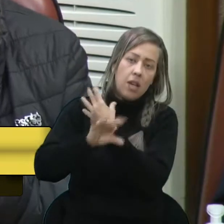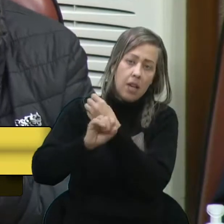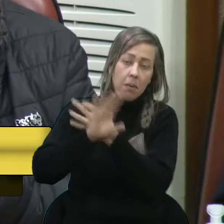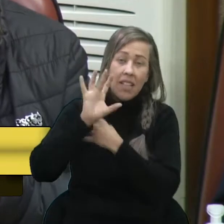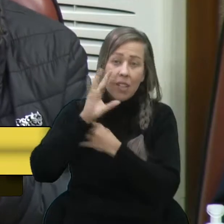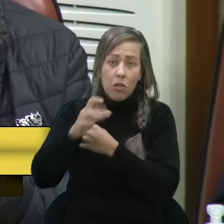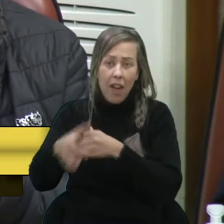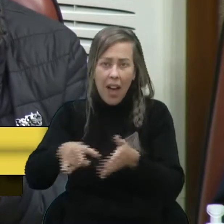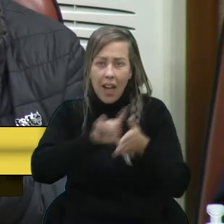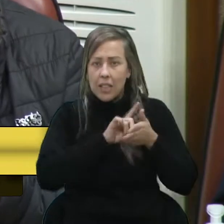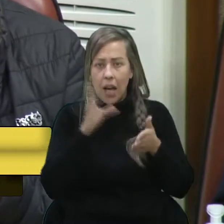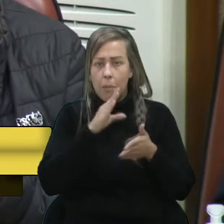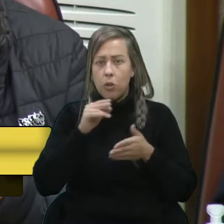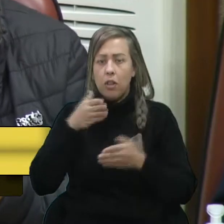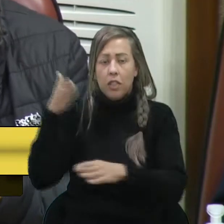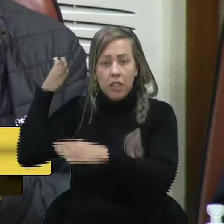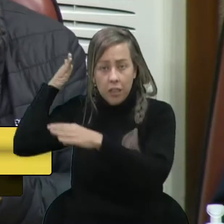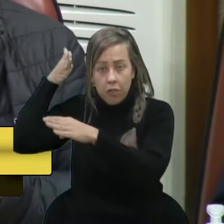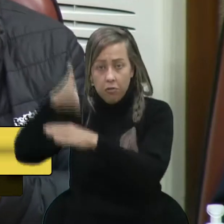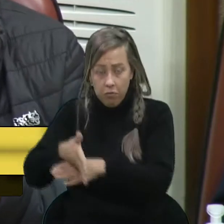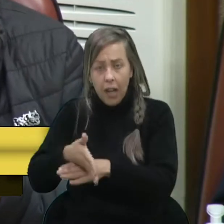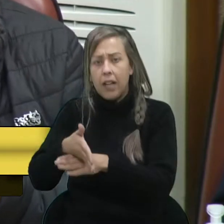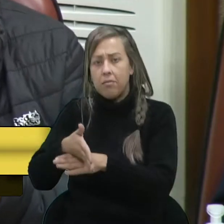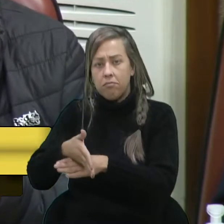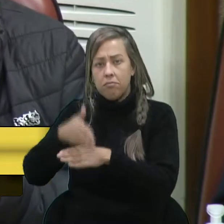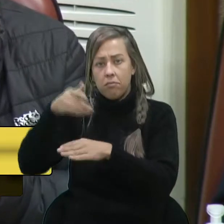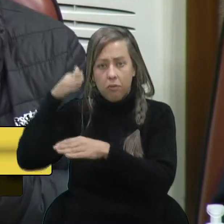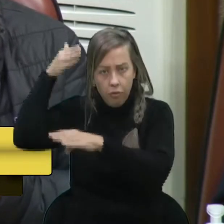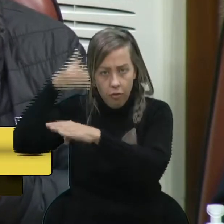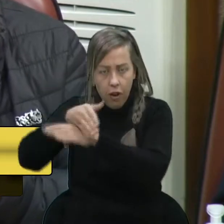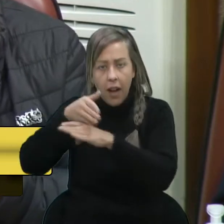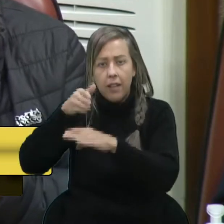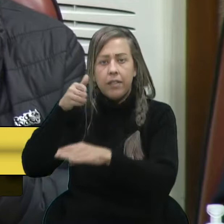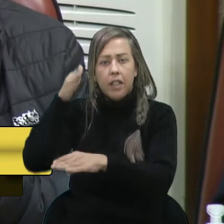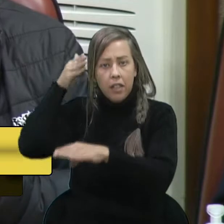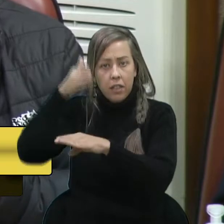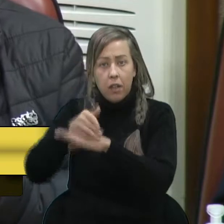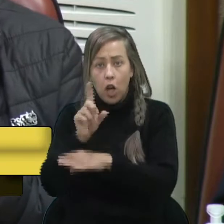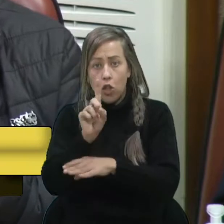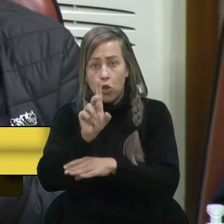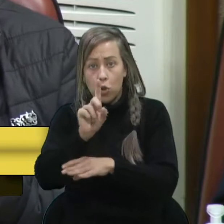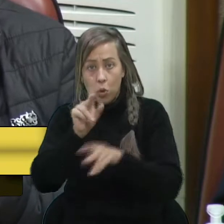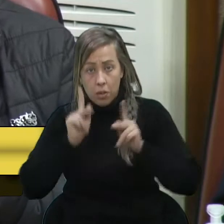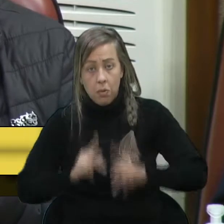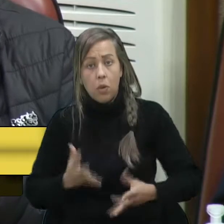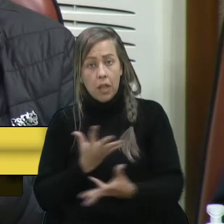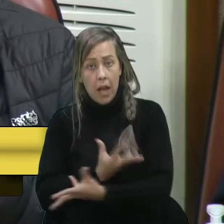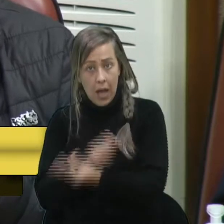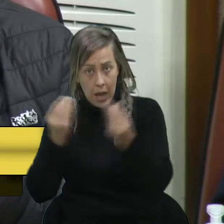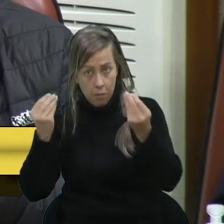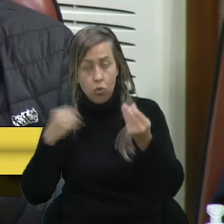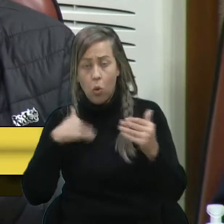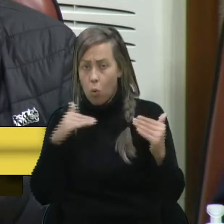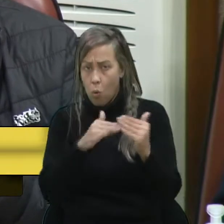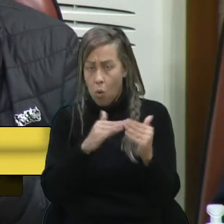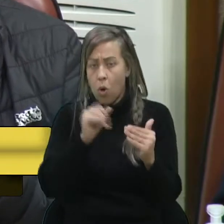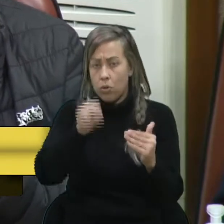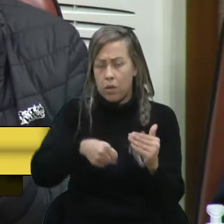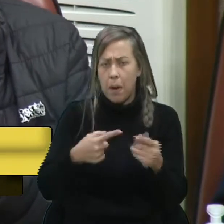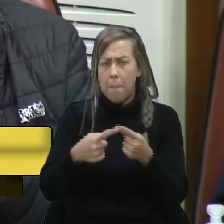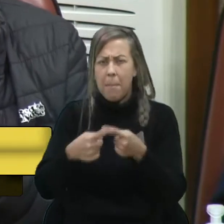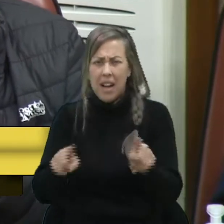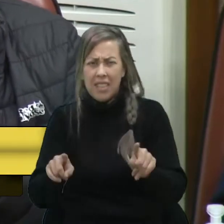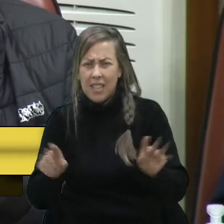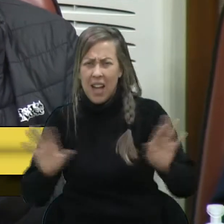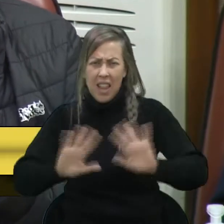antes tiver que ir lá. E tem que ir, é óbvio. 12 pessoas é bastante. Isso eu concordo. Agora não